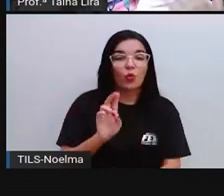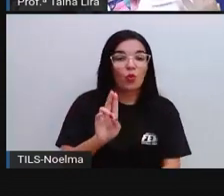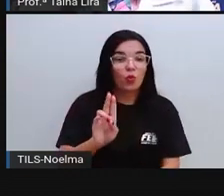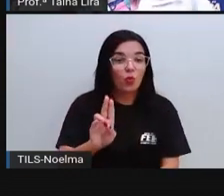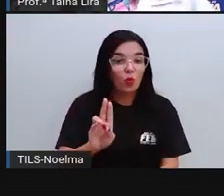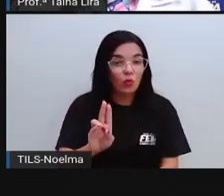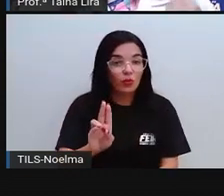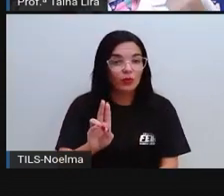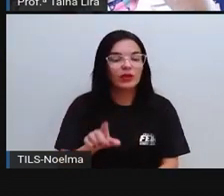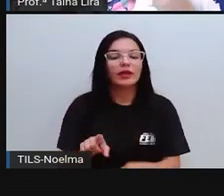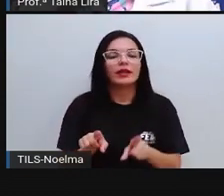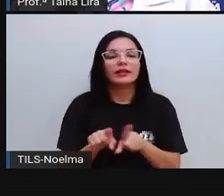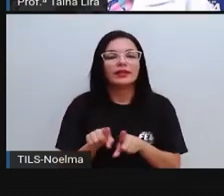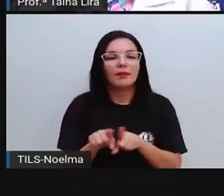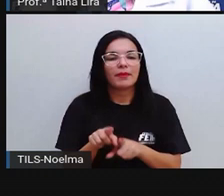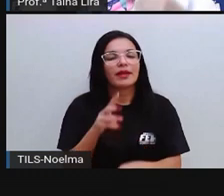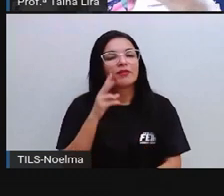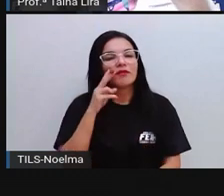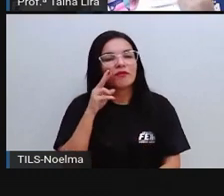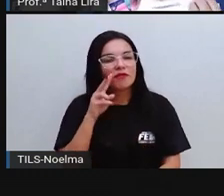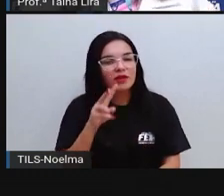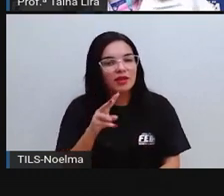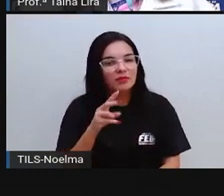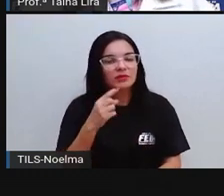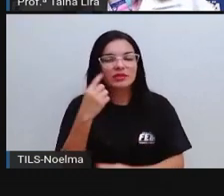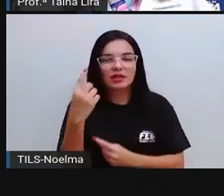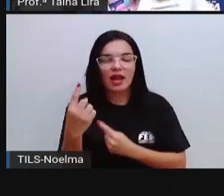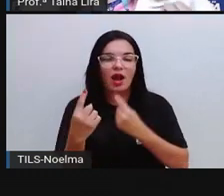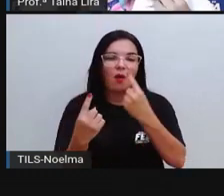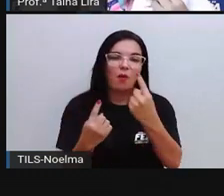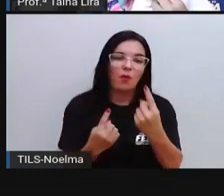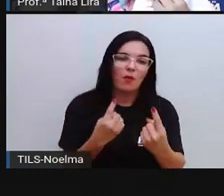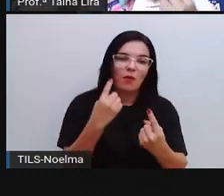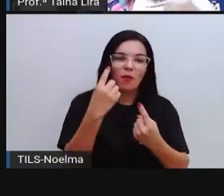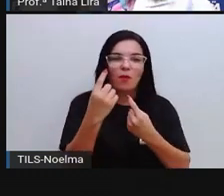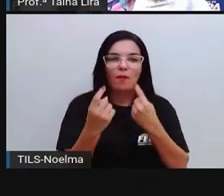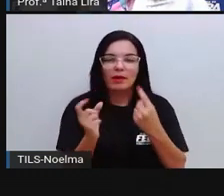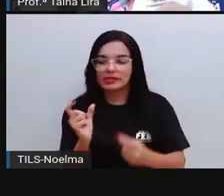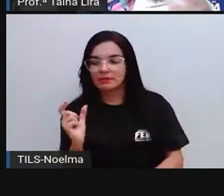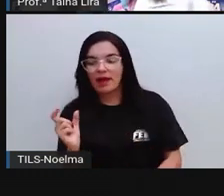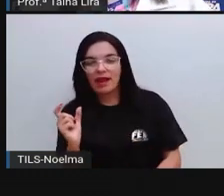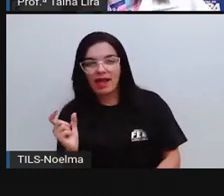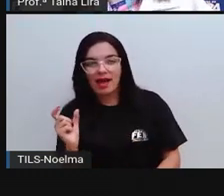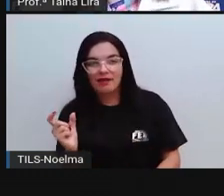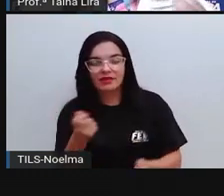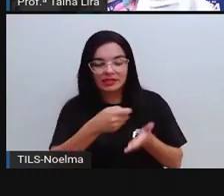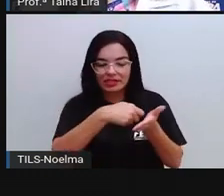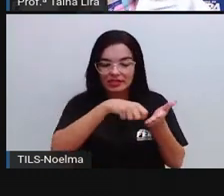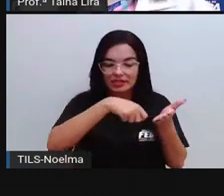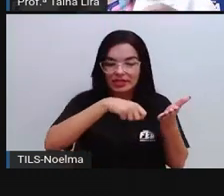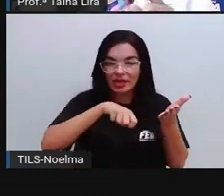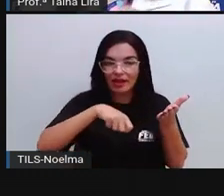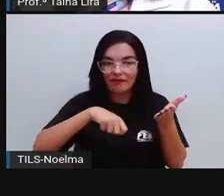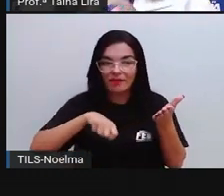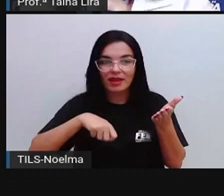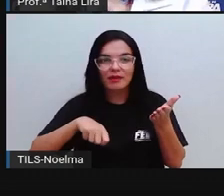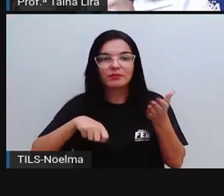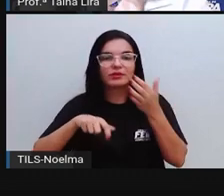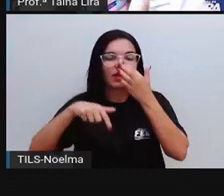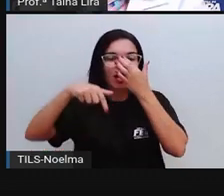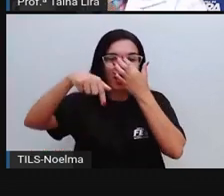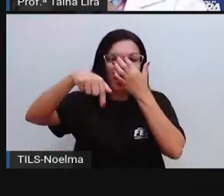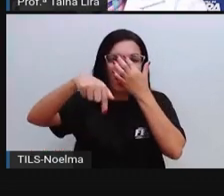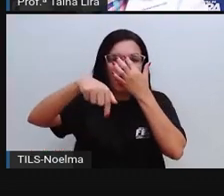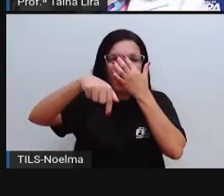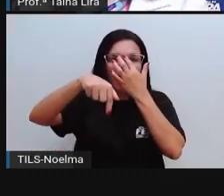tá? E aí nós vimos que em algumas situações escrevemos palavras, né, com Q, U